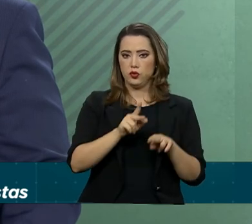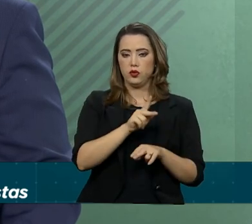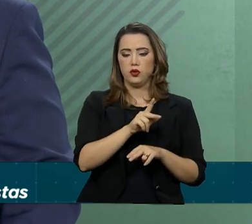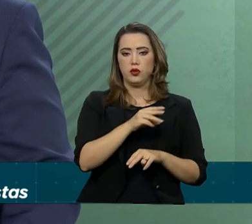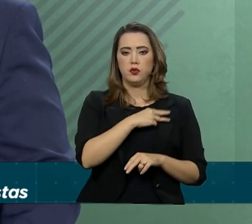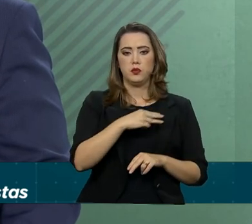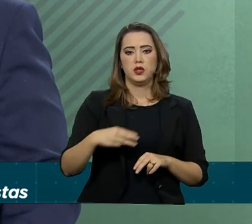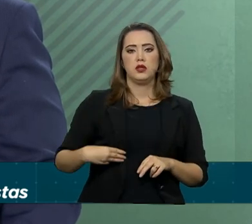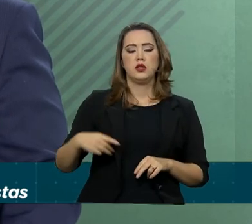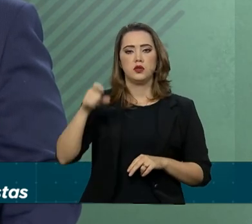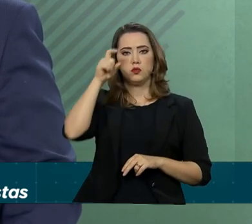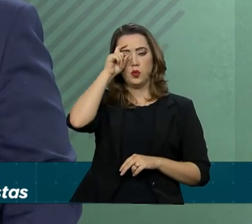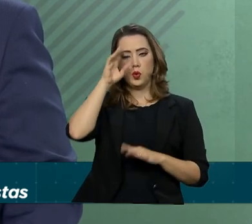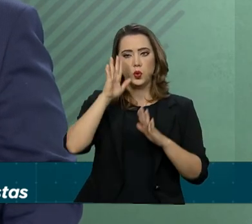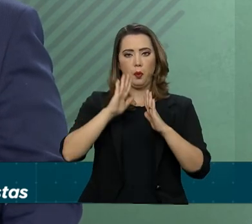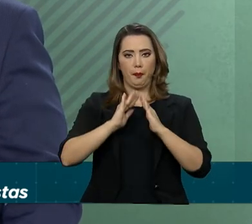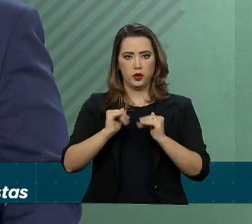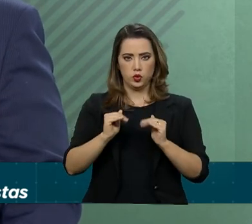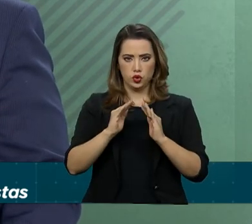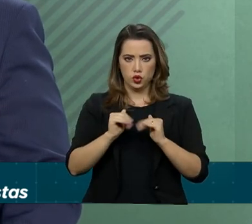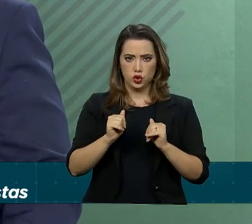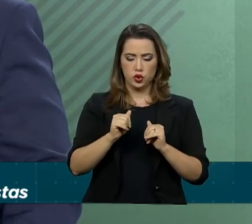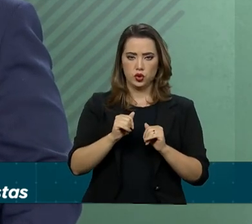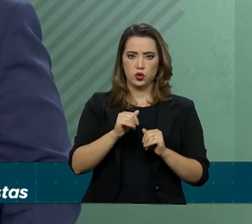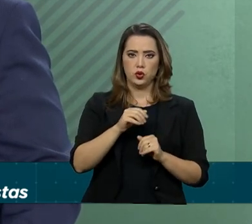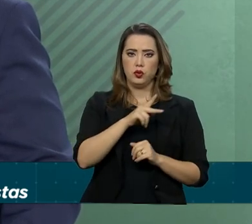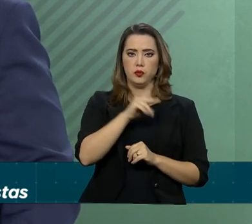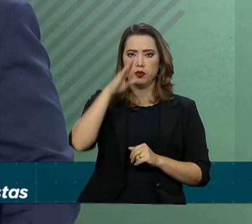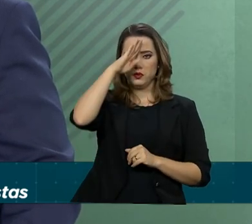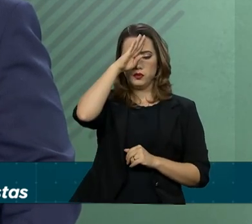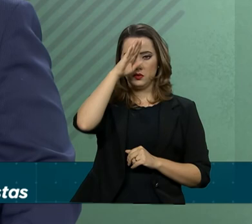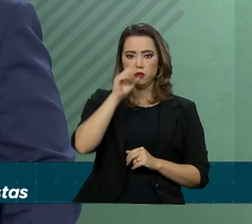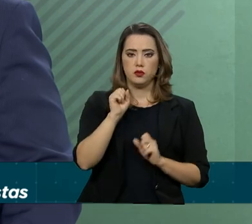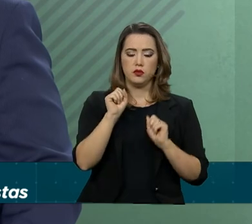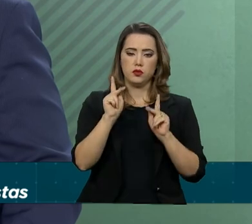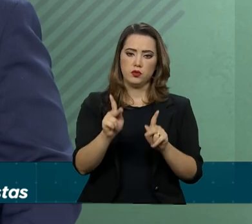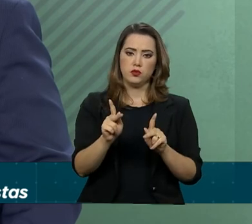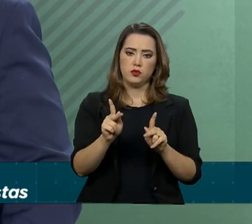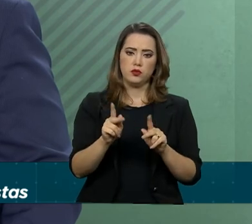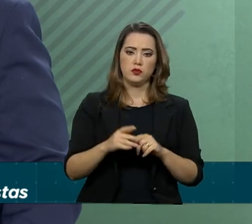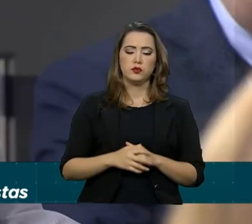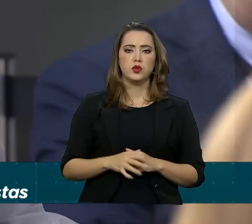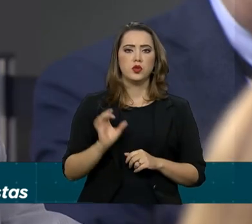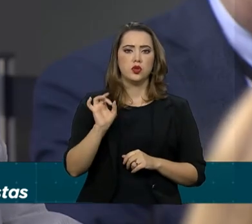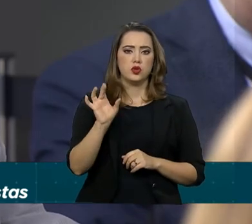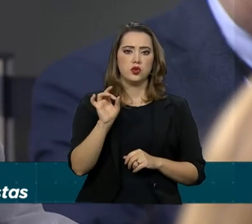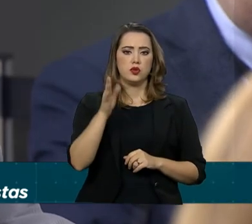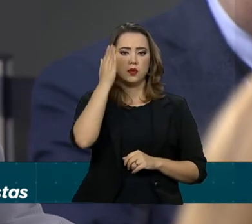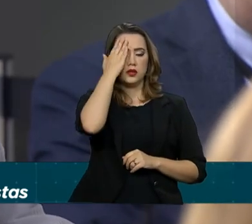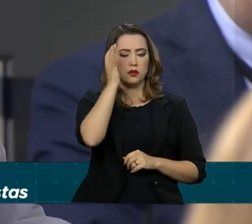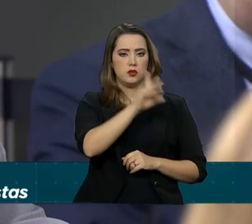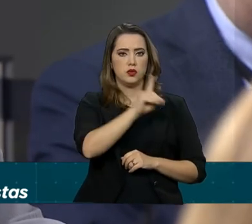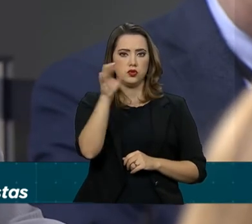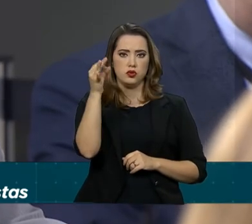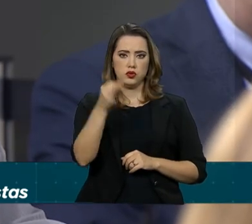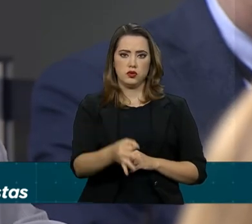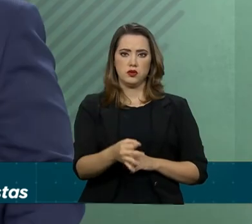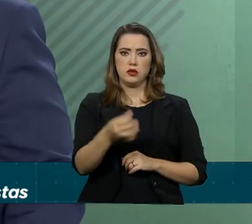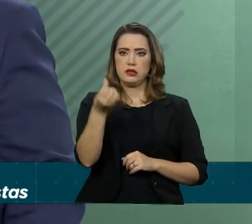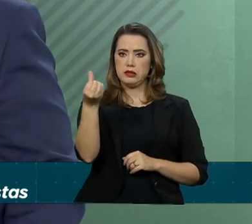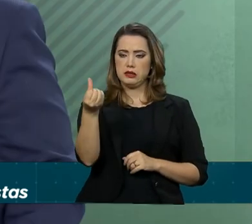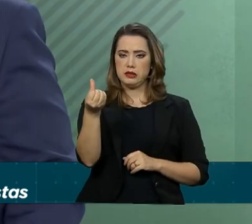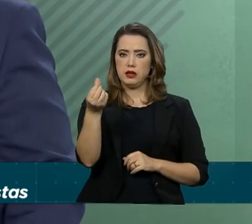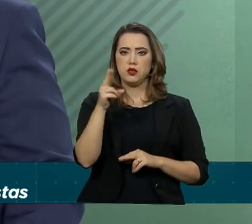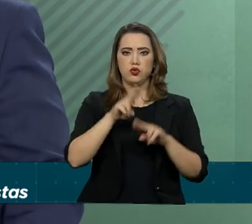solicitação oficial ao senhor presidente da República. 6 do 6. Ok. Não, era só para pegar a data certinha mesmo. Vou repetir, 6 do